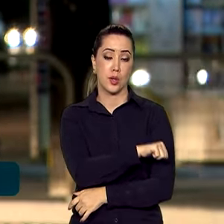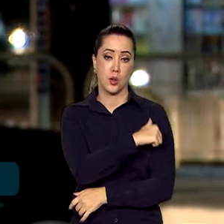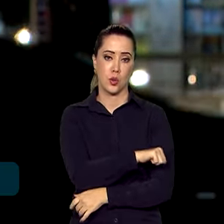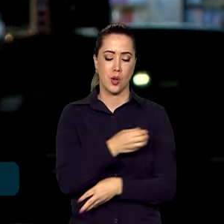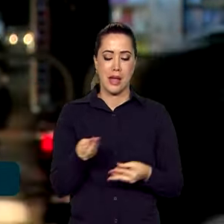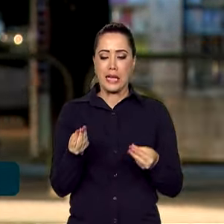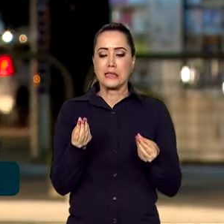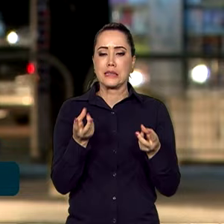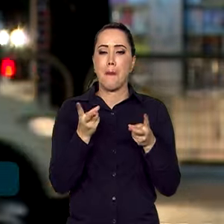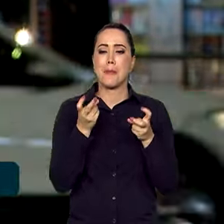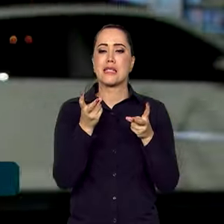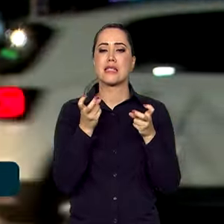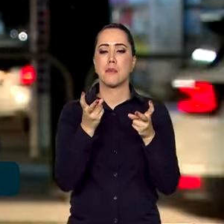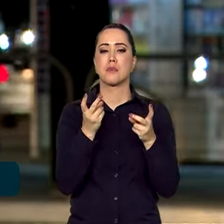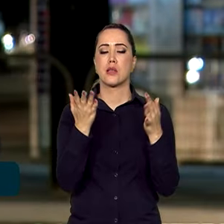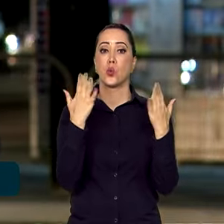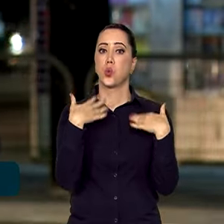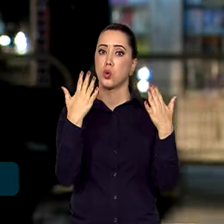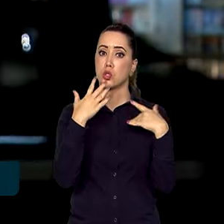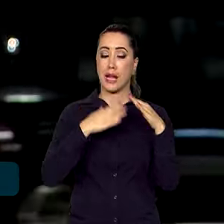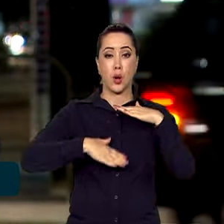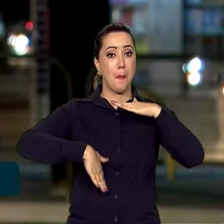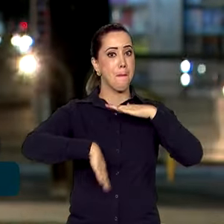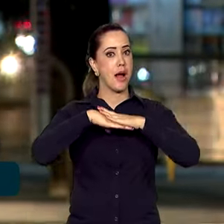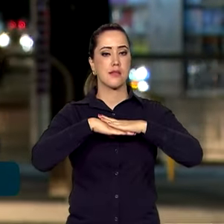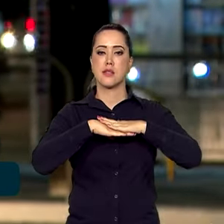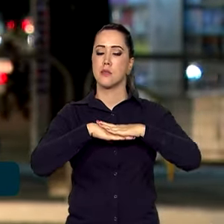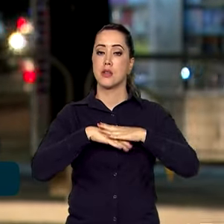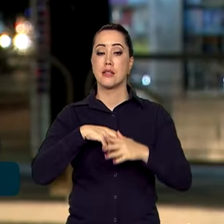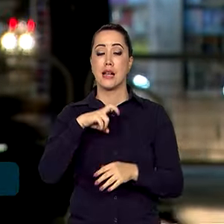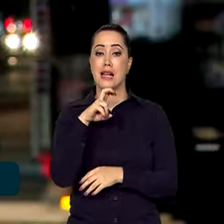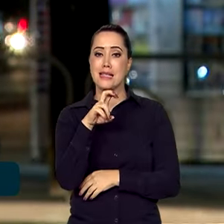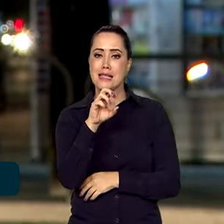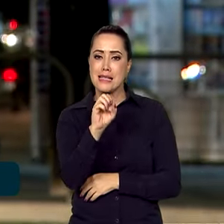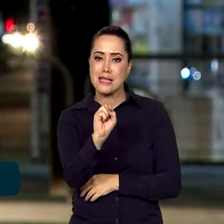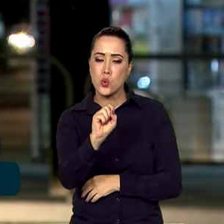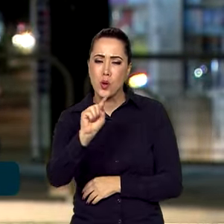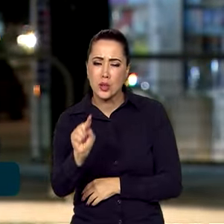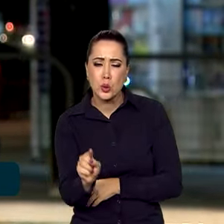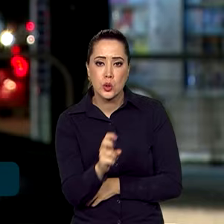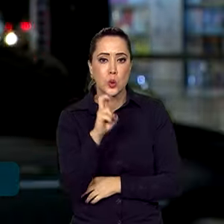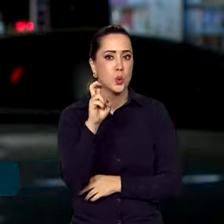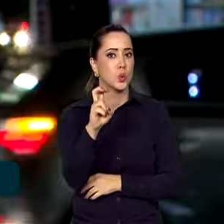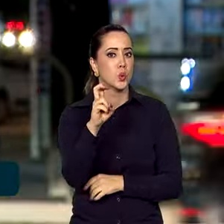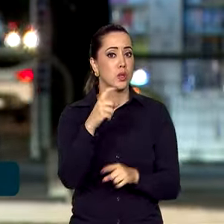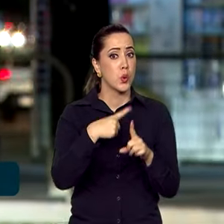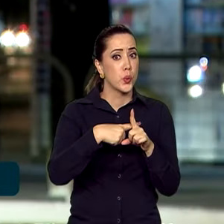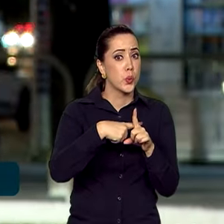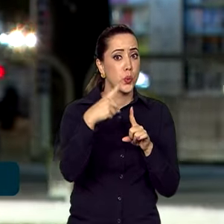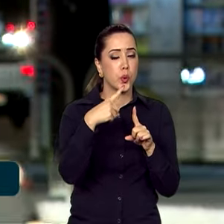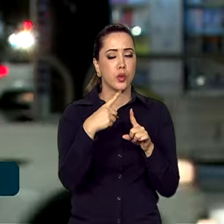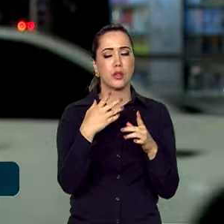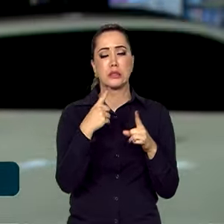sensação térmica, aliás, desde 2014. Foram 58,5 graus que foram